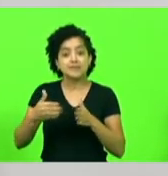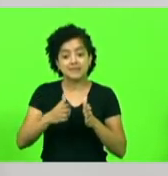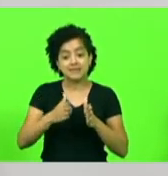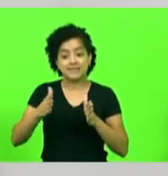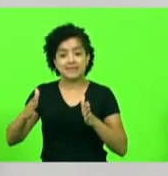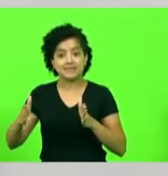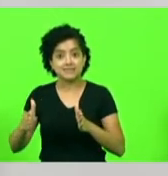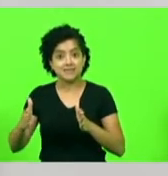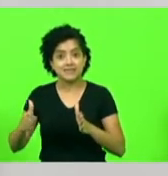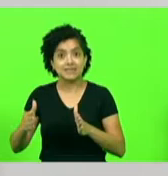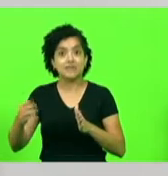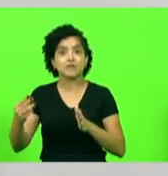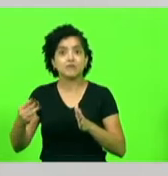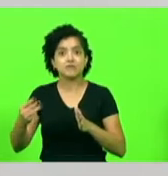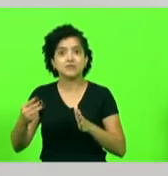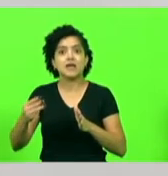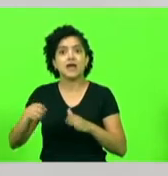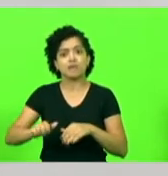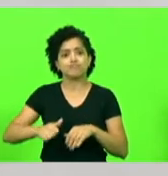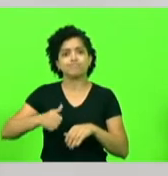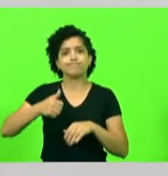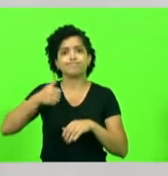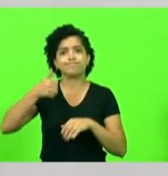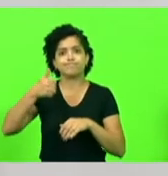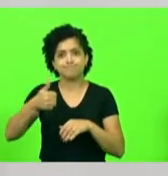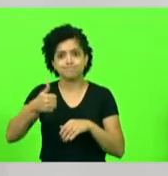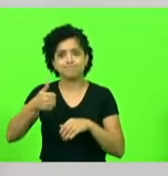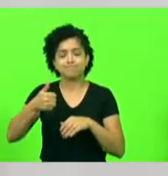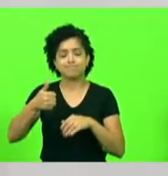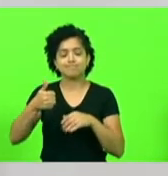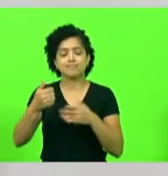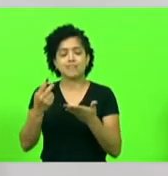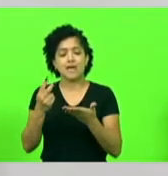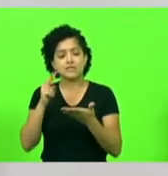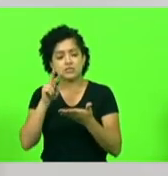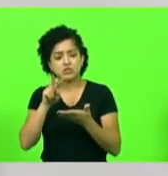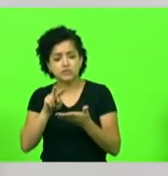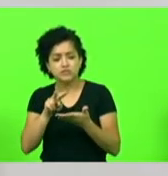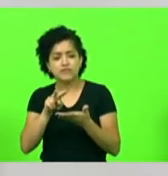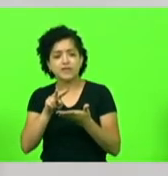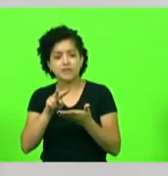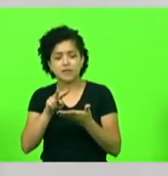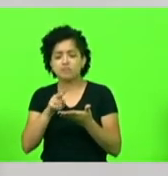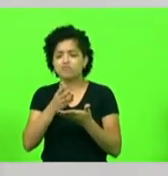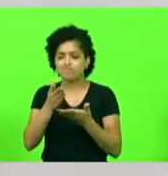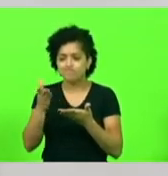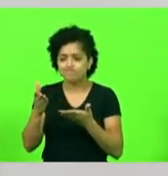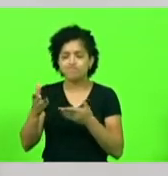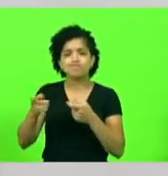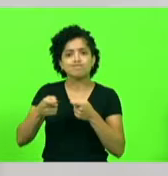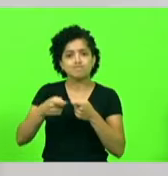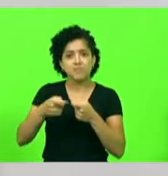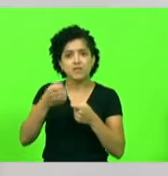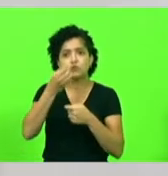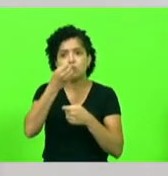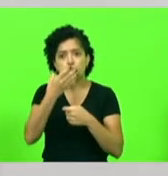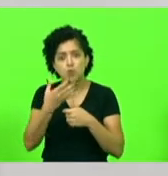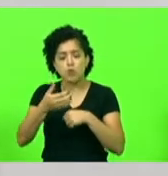é a fase da superação. Quando a gente olha e diz, mas temos bons médicos, temos bons